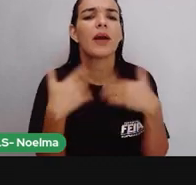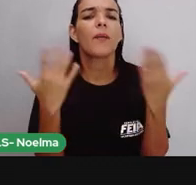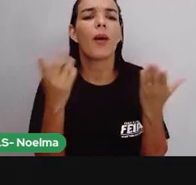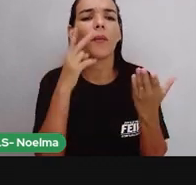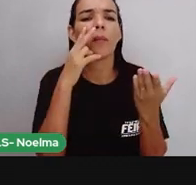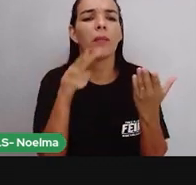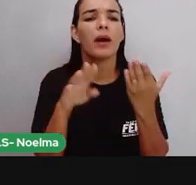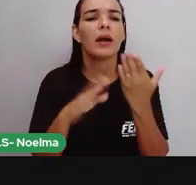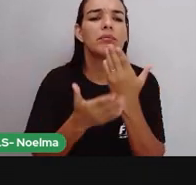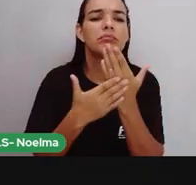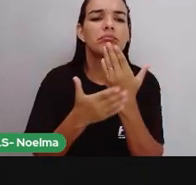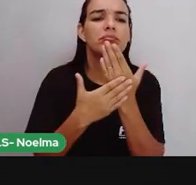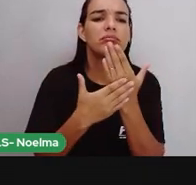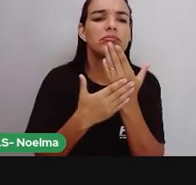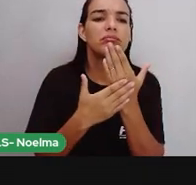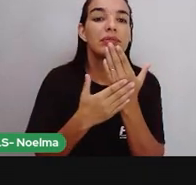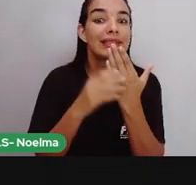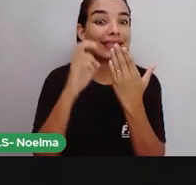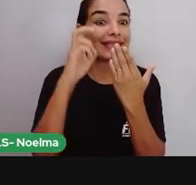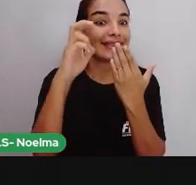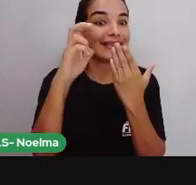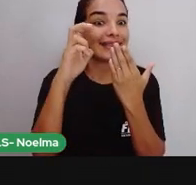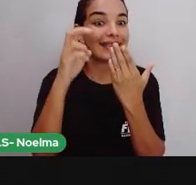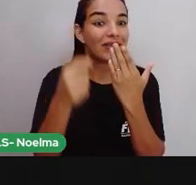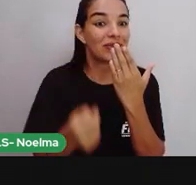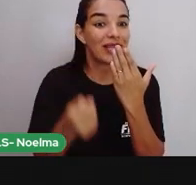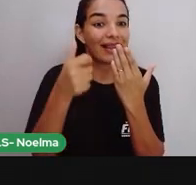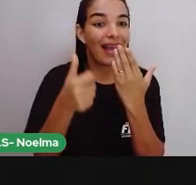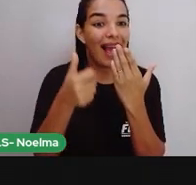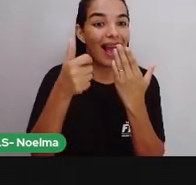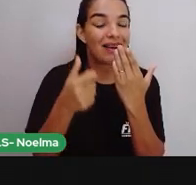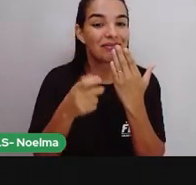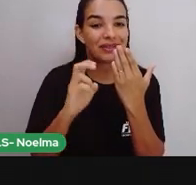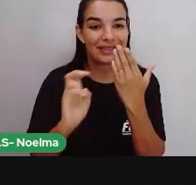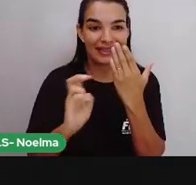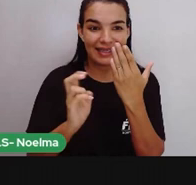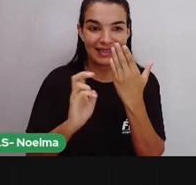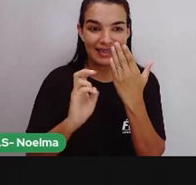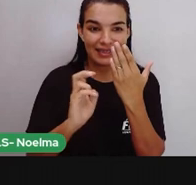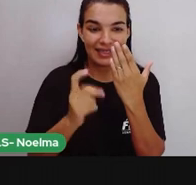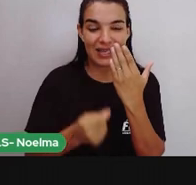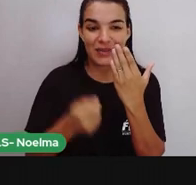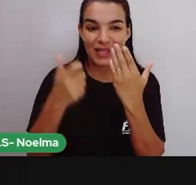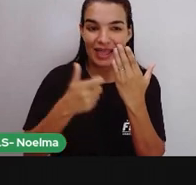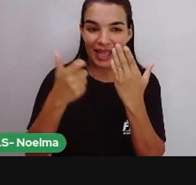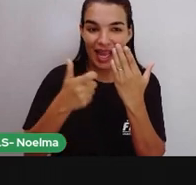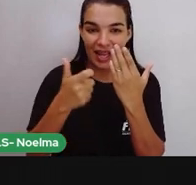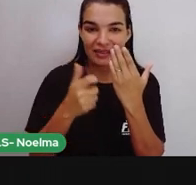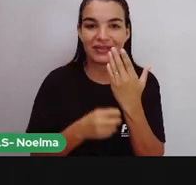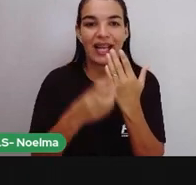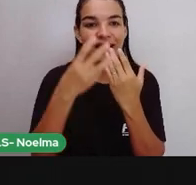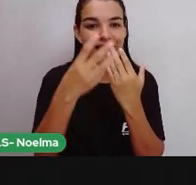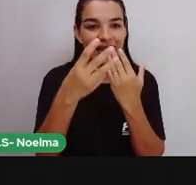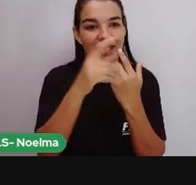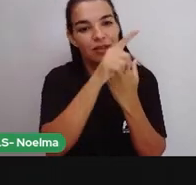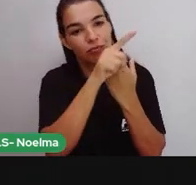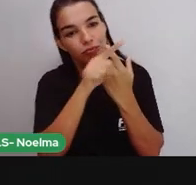coroa aí? Ah, de cinco centavos. Três é a letra D.